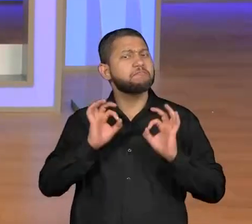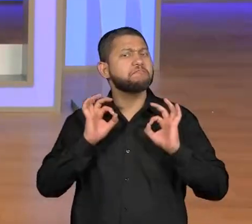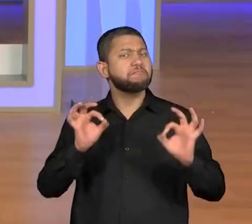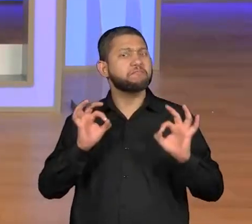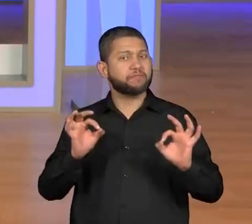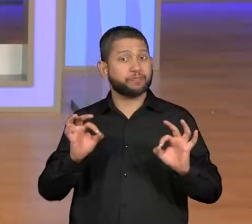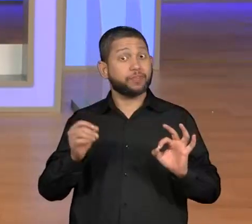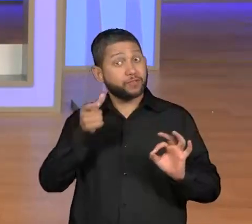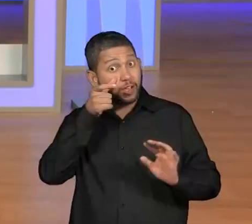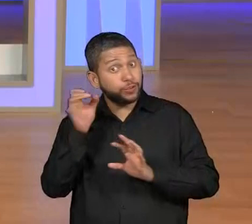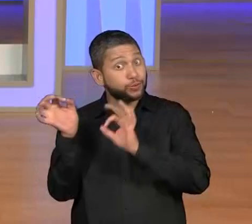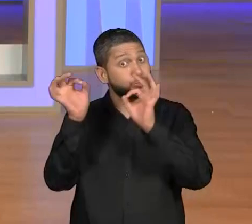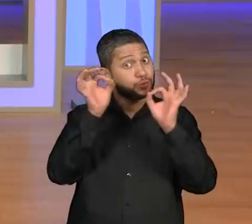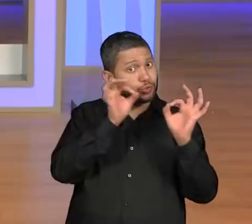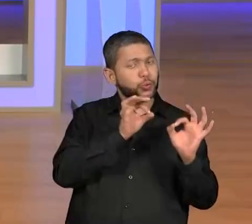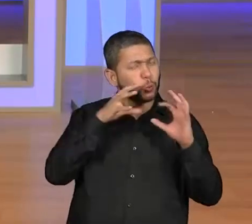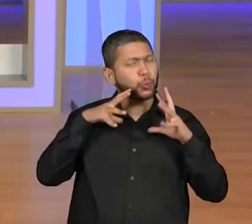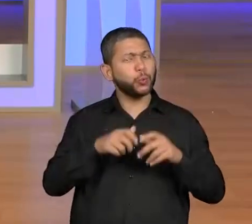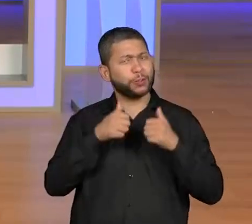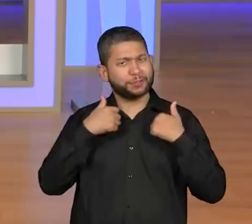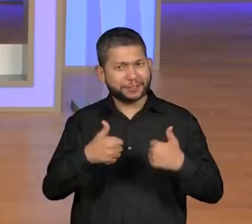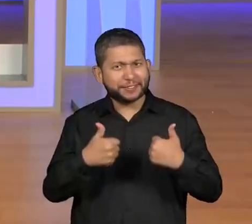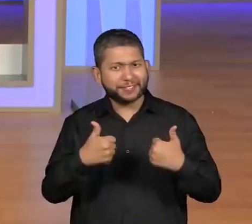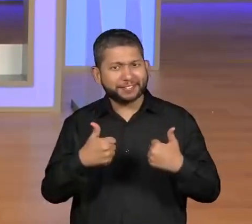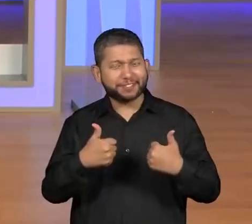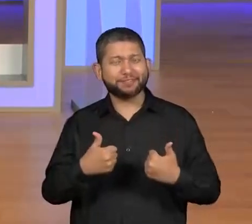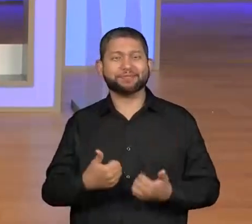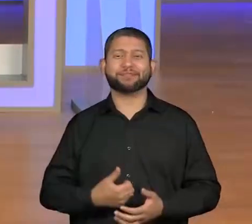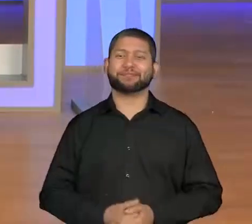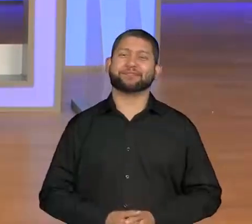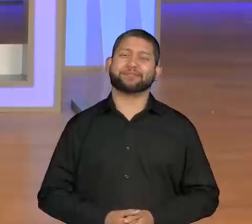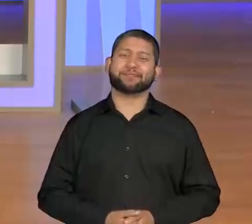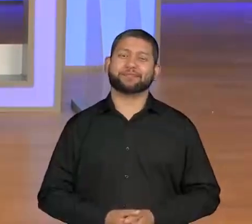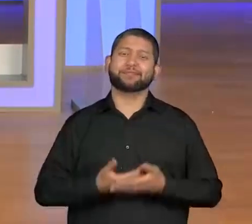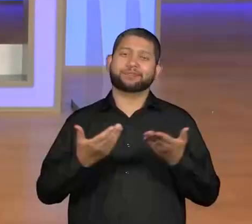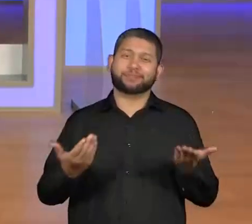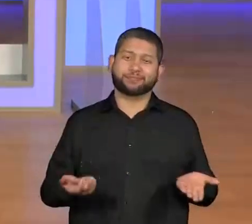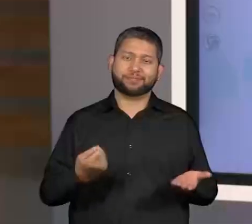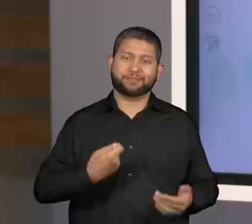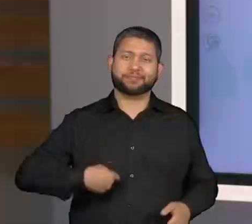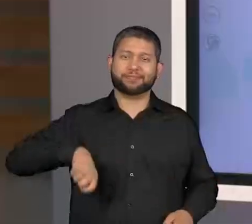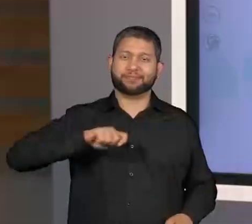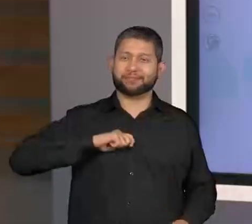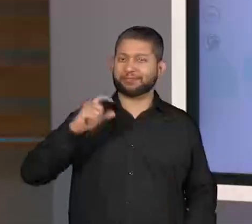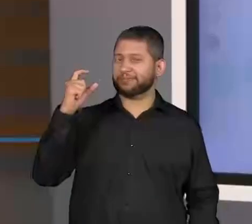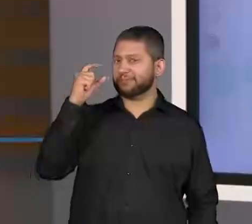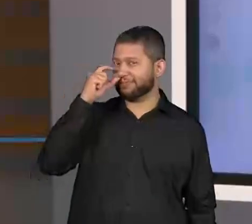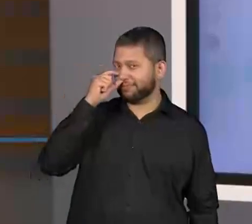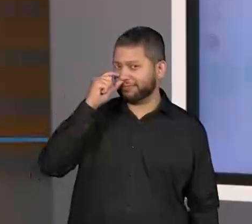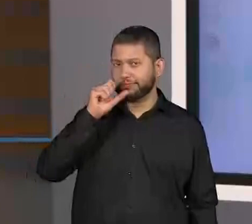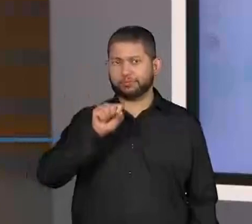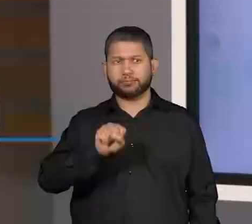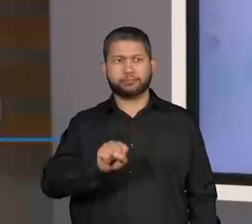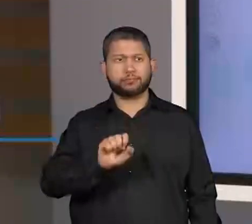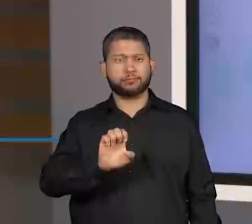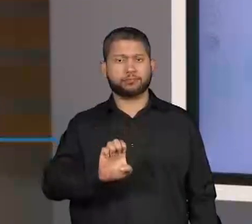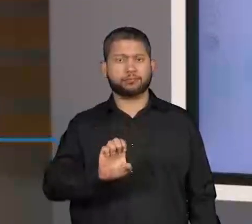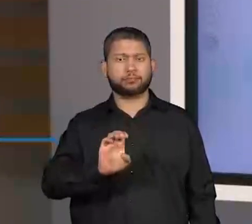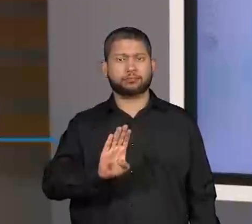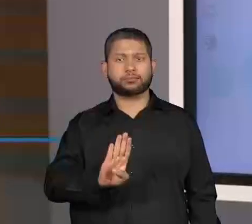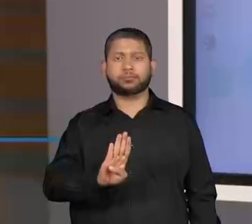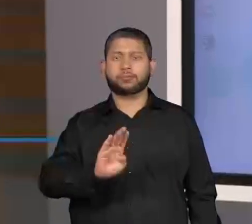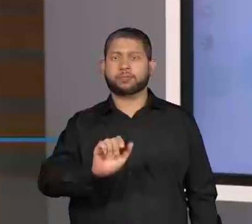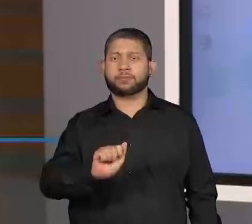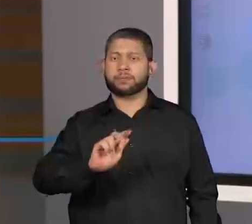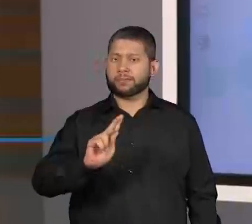vídeo do início ao fim, tá bom? Conto com vocês, hein? Eu sou o professor Seba Nunes e vou, mais